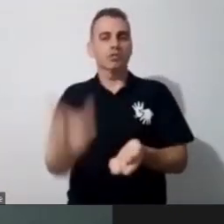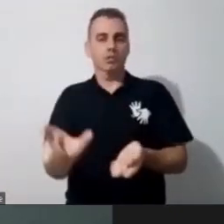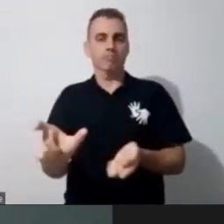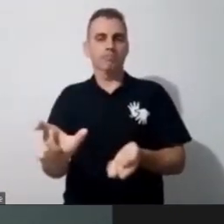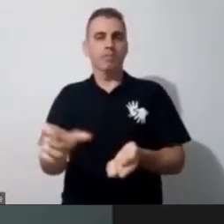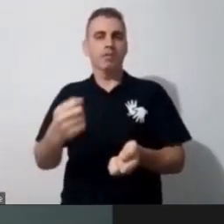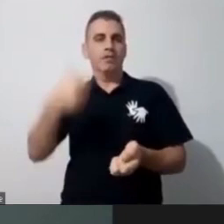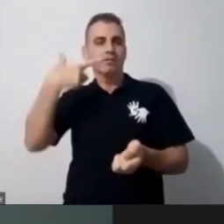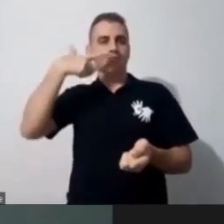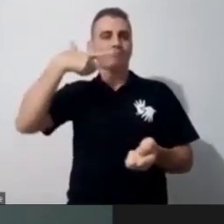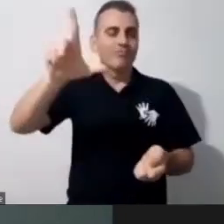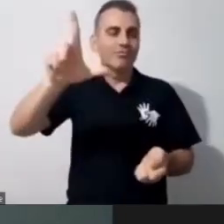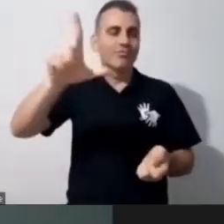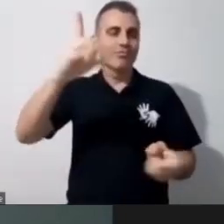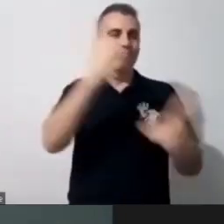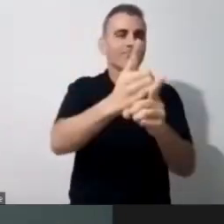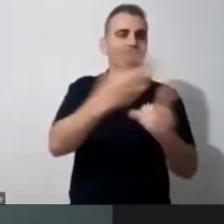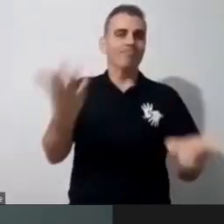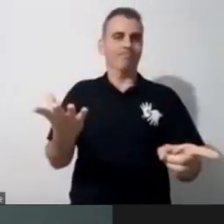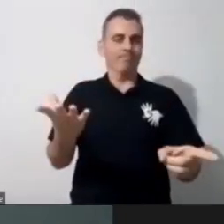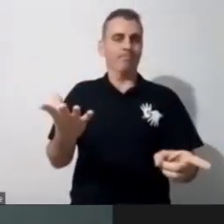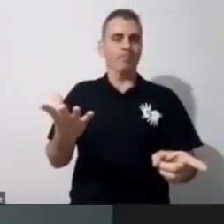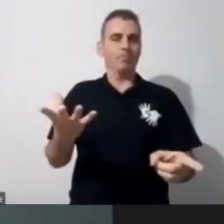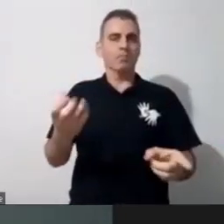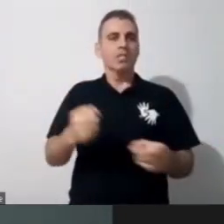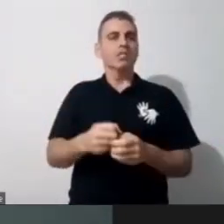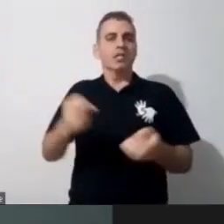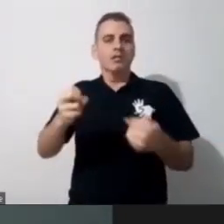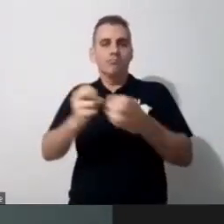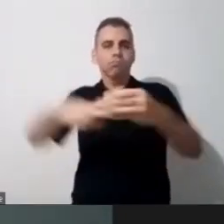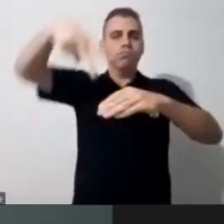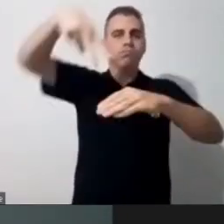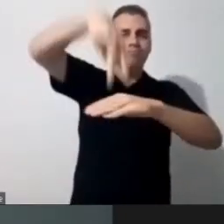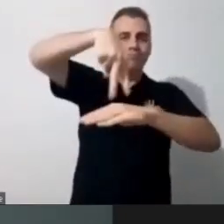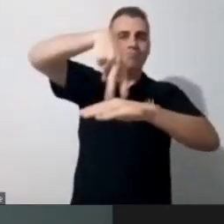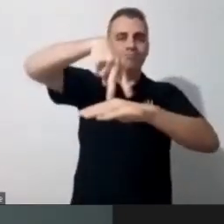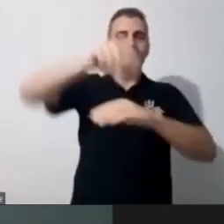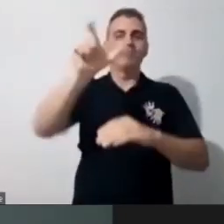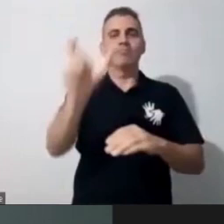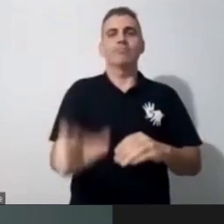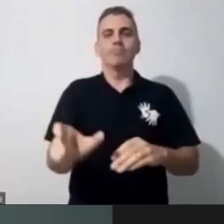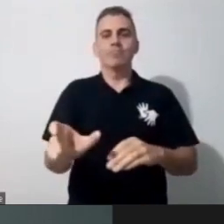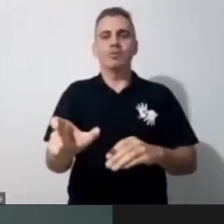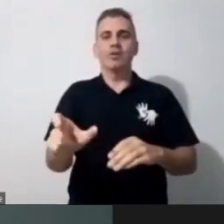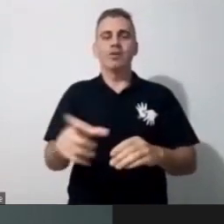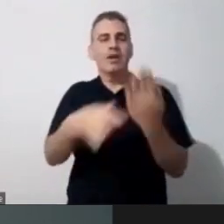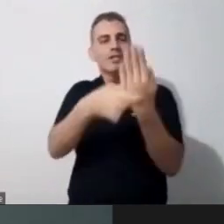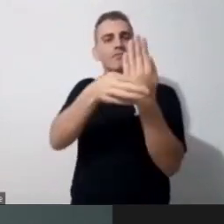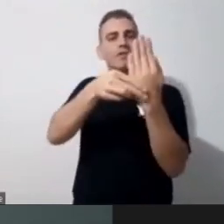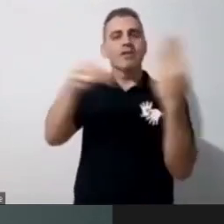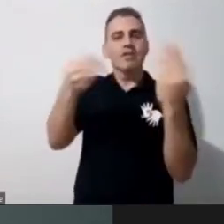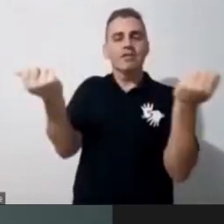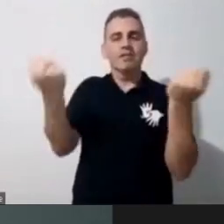do processo de aprendizado, e ponderar aquele sujeito das possibilidades que ele tem na área da educação, né, os